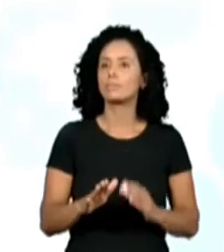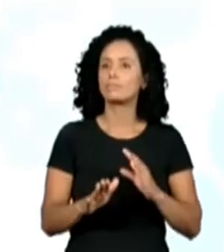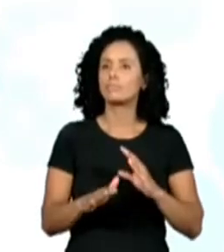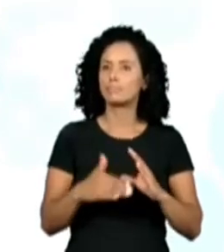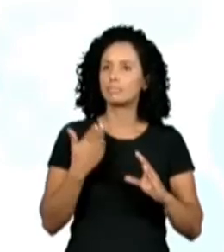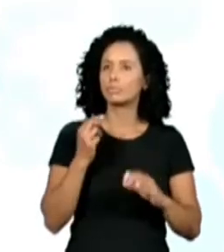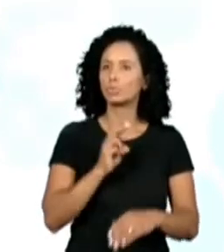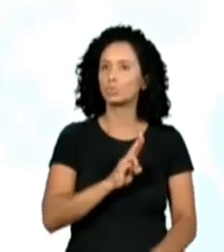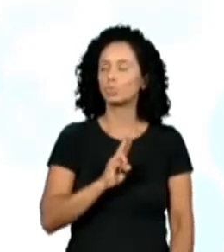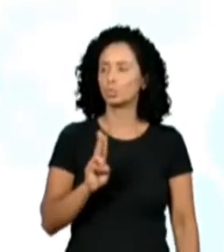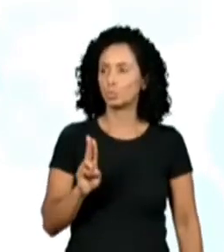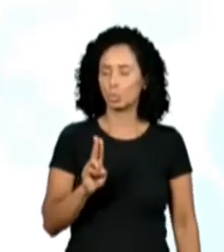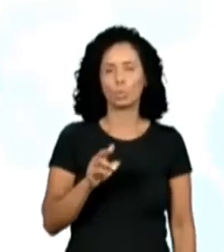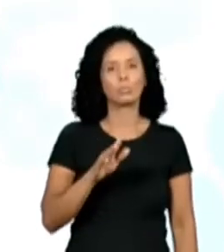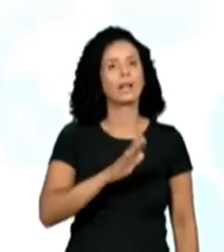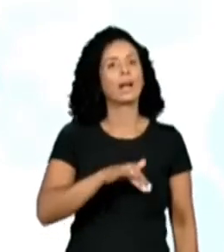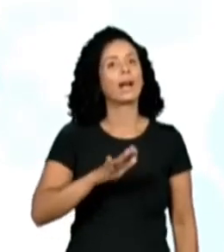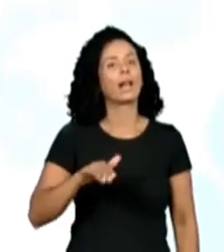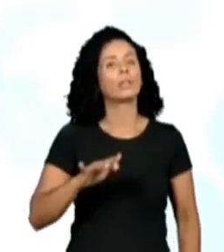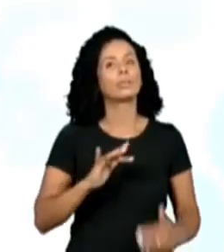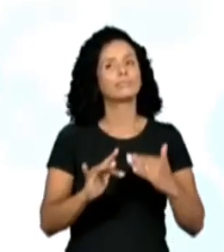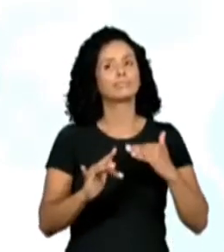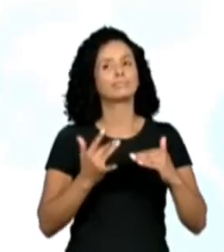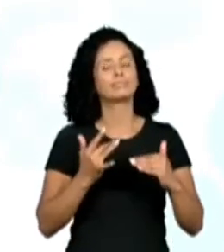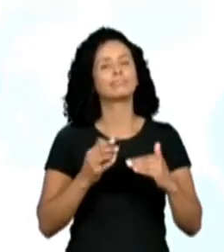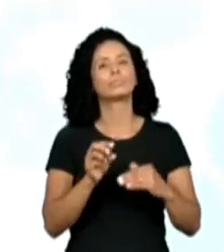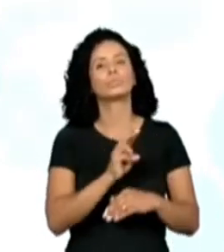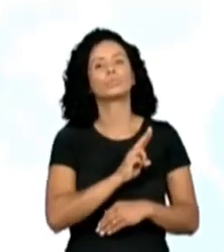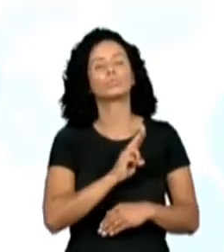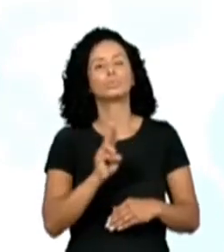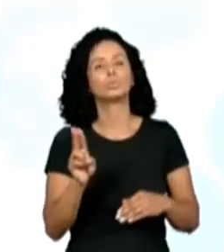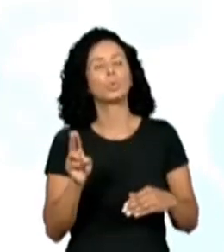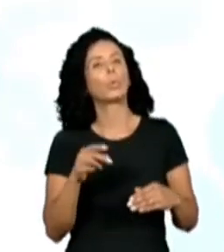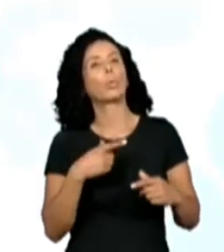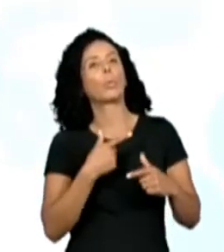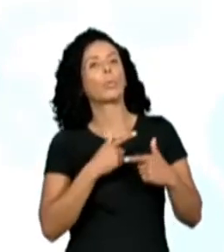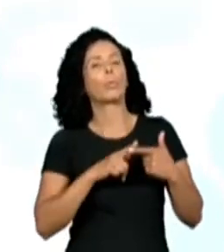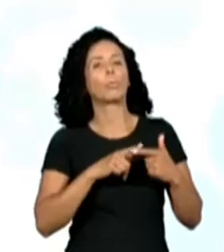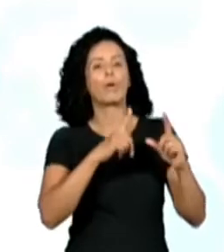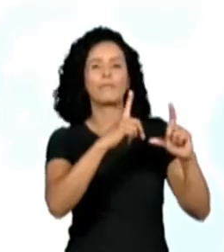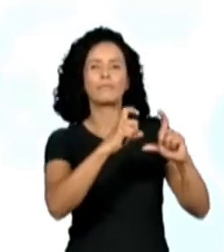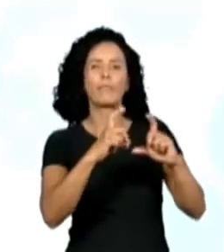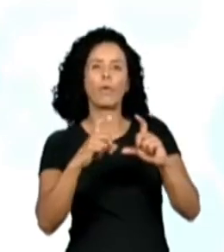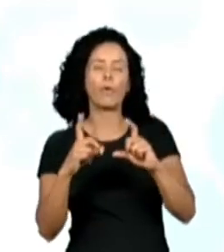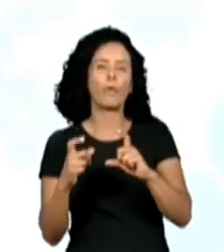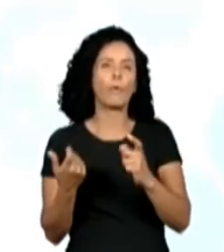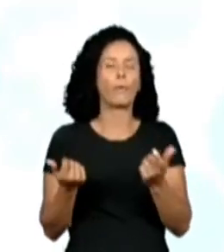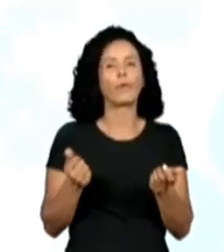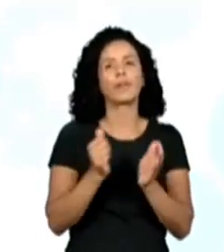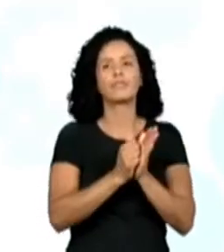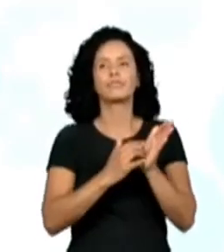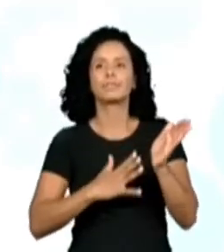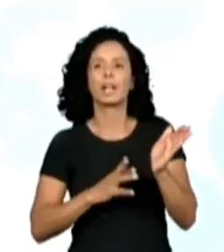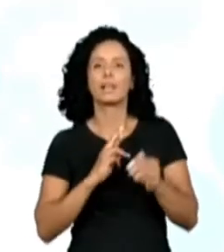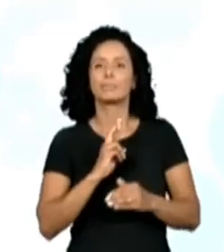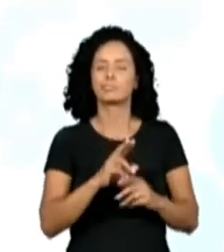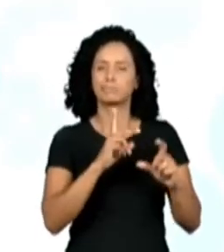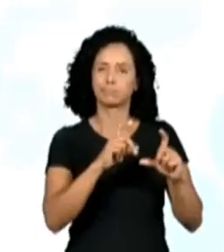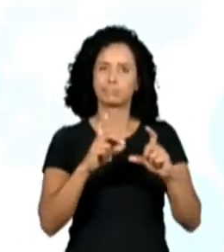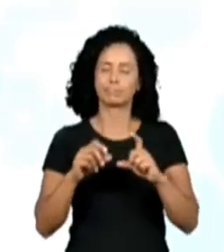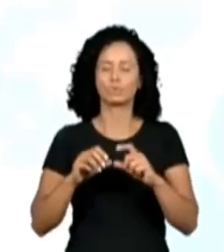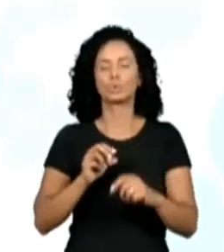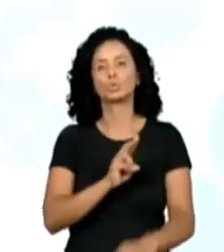na rede social com a gente, mandando fotos do caderno, das atividades do livro que ela tem feito. Ludmilla,